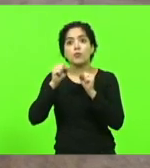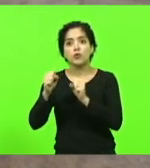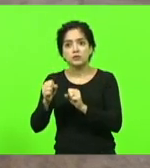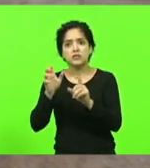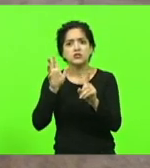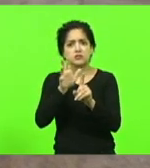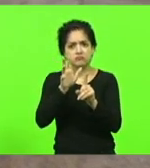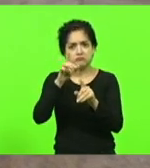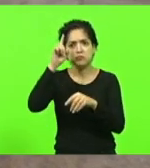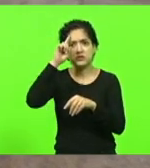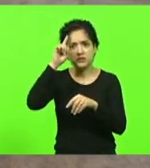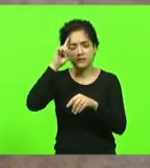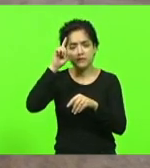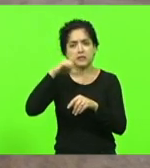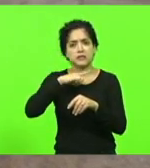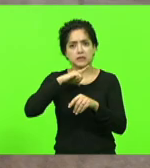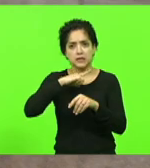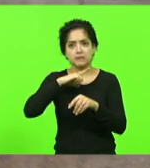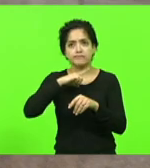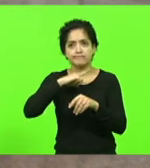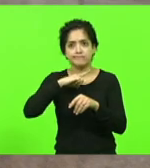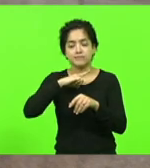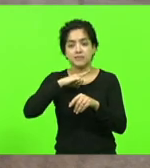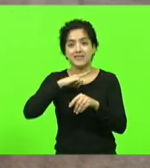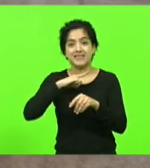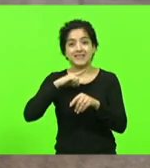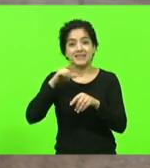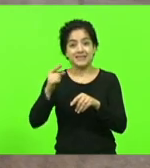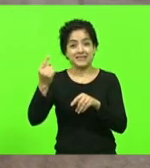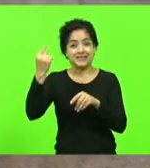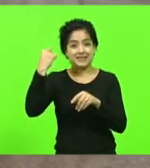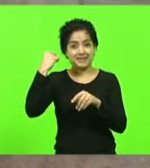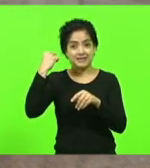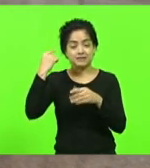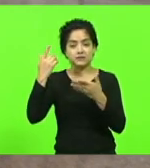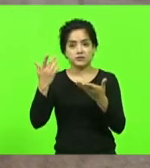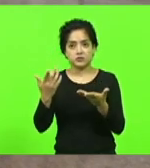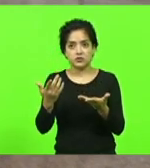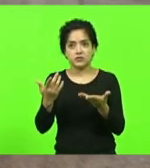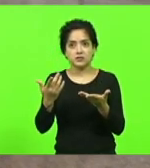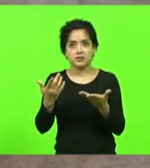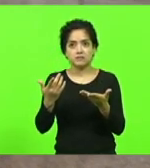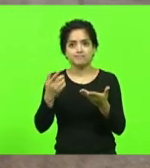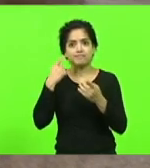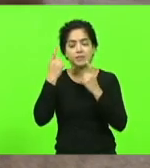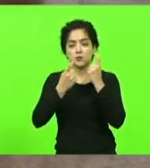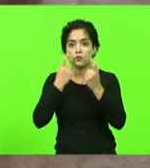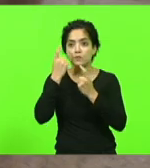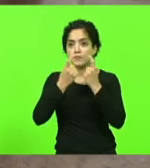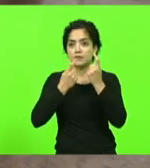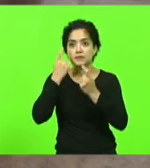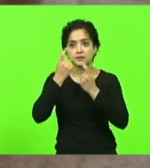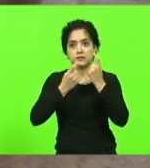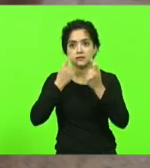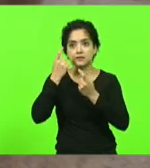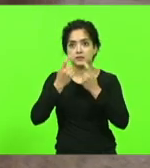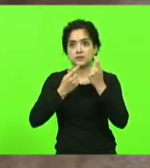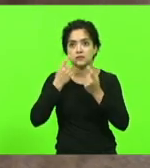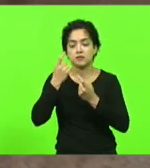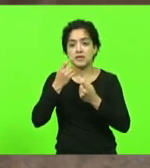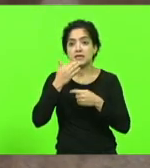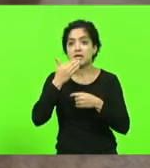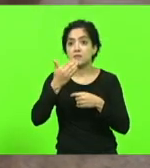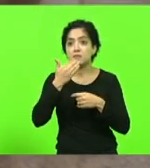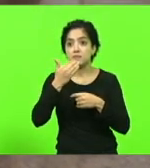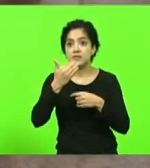no dia a dia das pessoas e aquele dia e aqueles dias foram dias preocupantes quem me solicitou